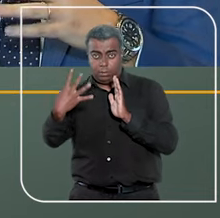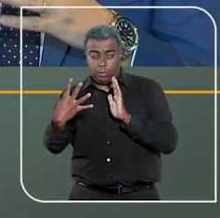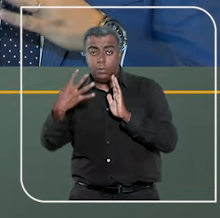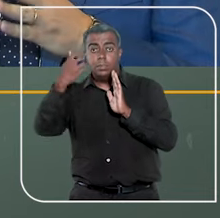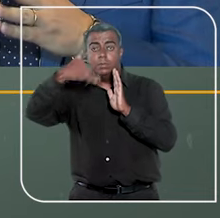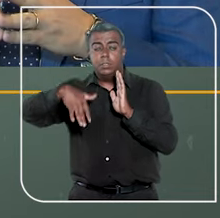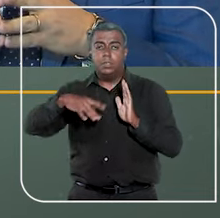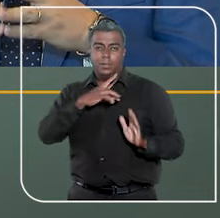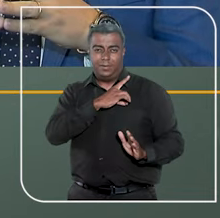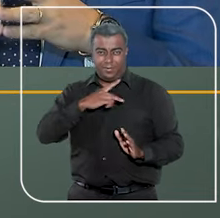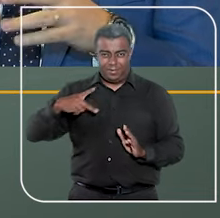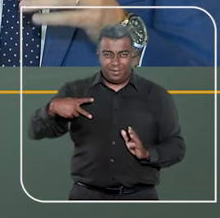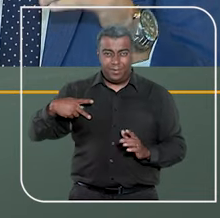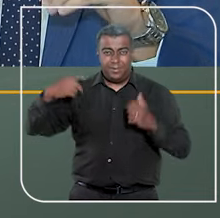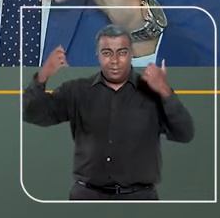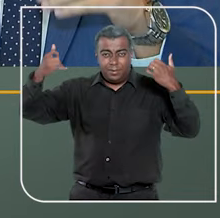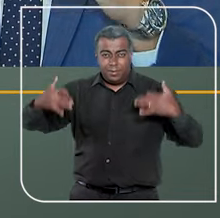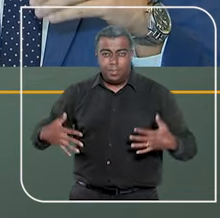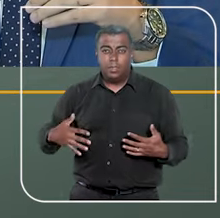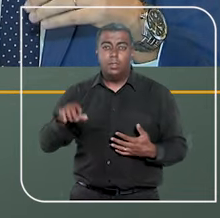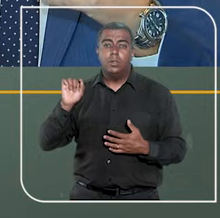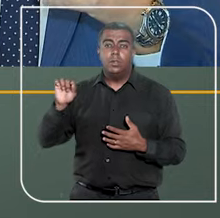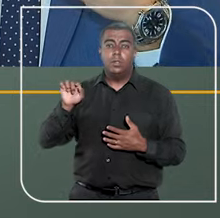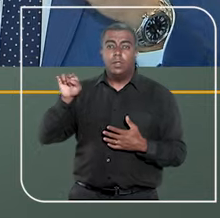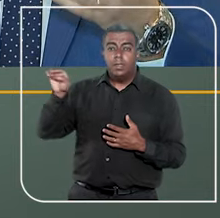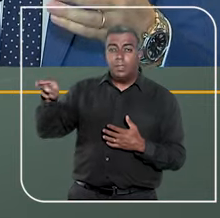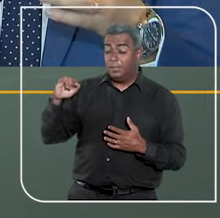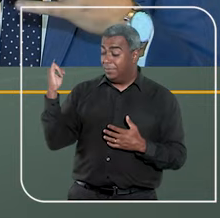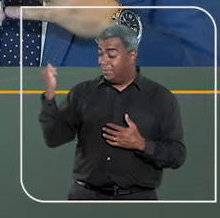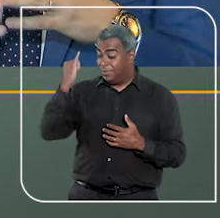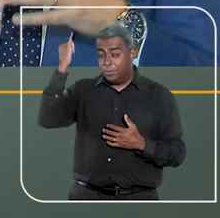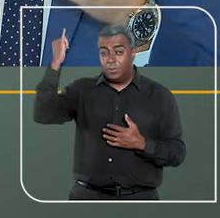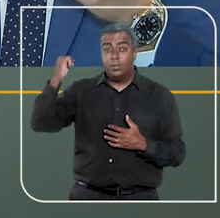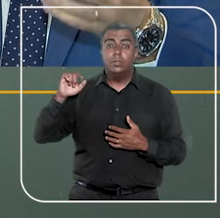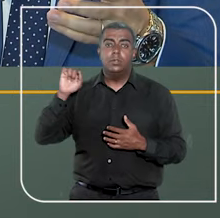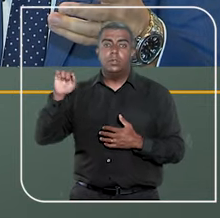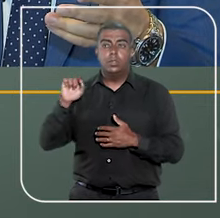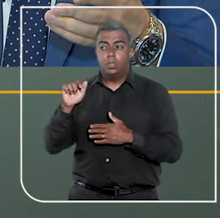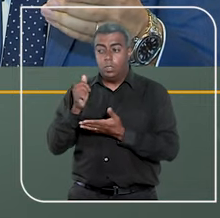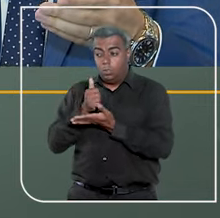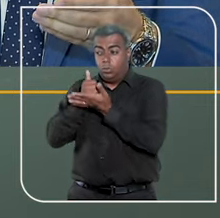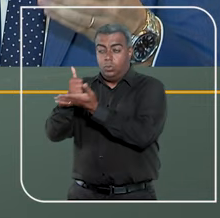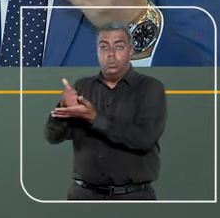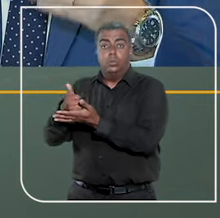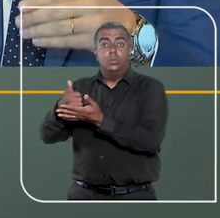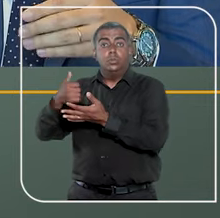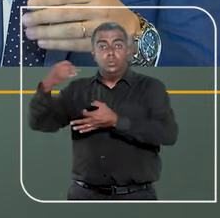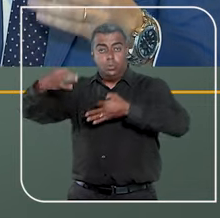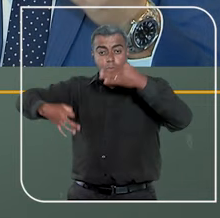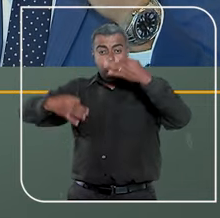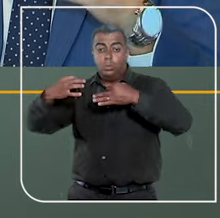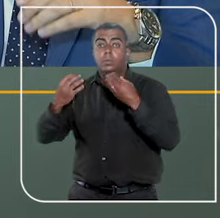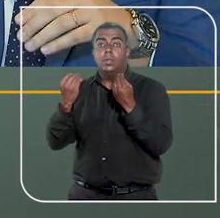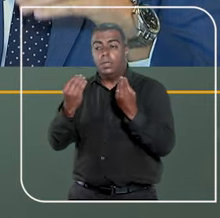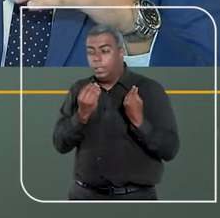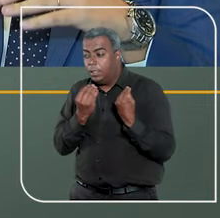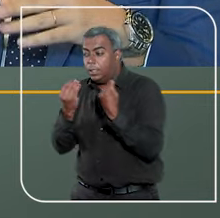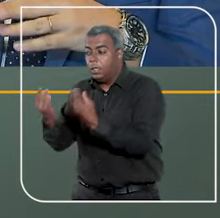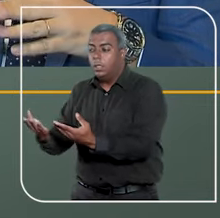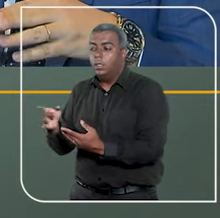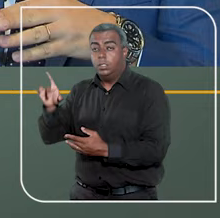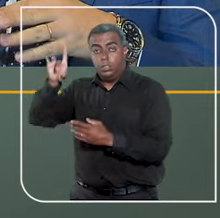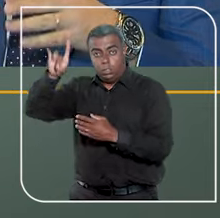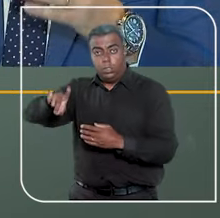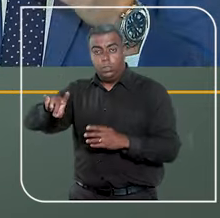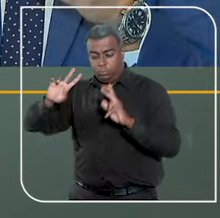fala da Defensoria Pública, vai trazer como uma função essencial a justiça, incumbindo-lhe a promoção dos